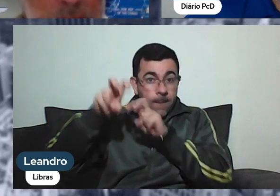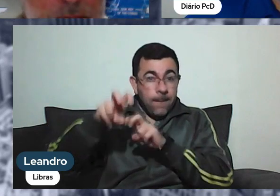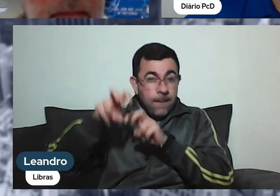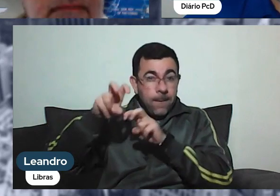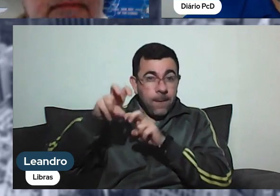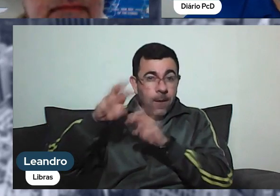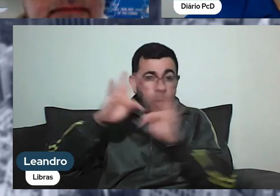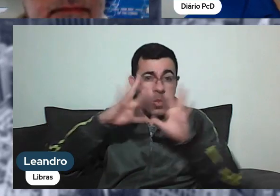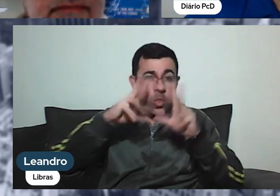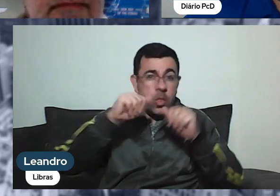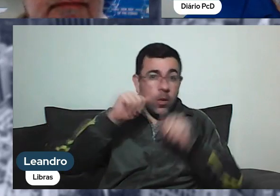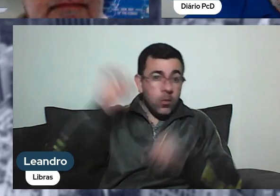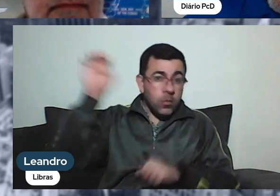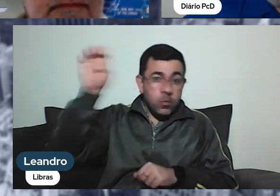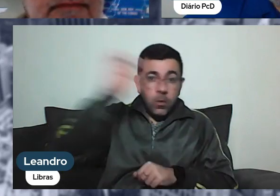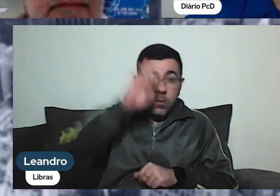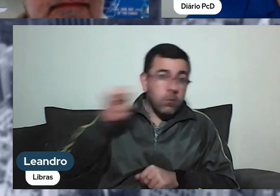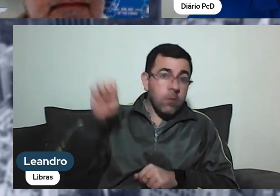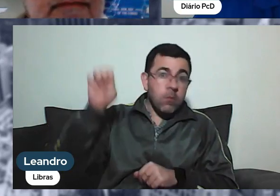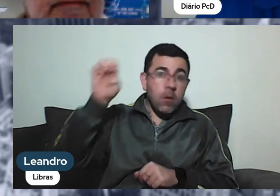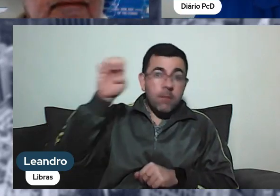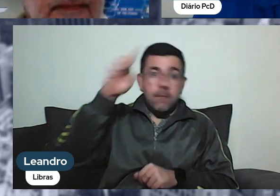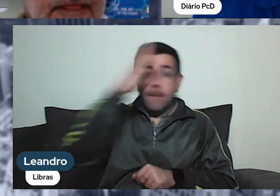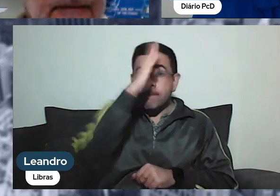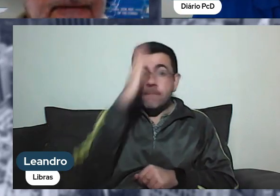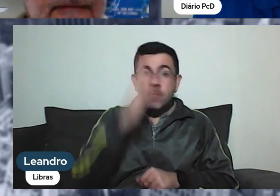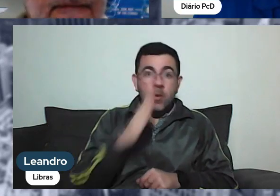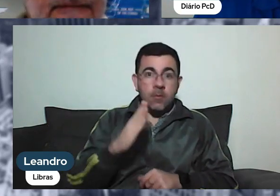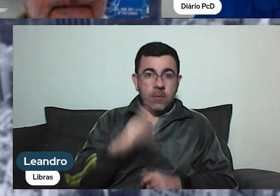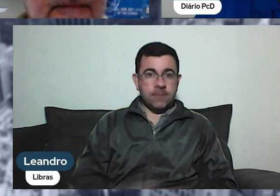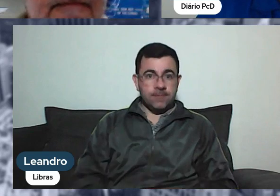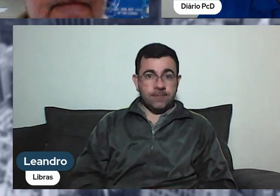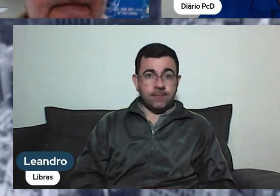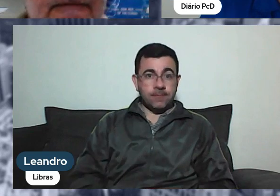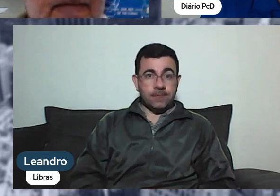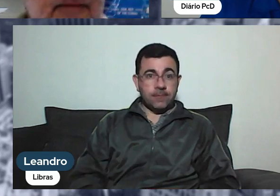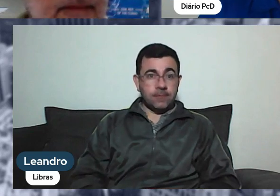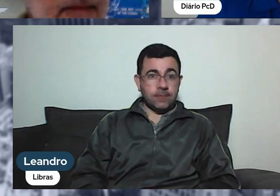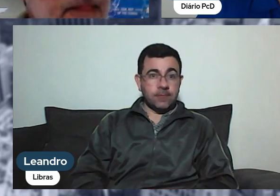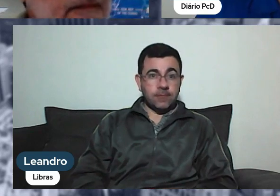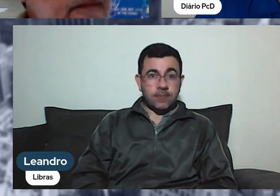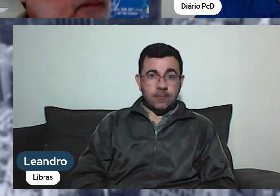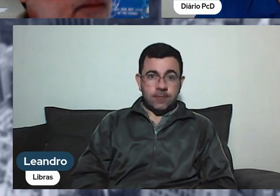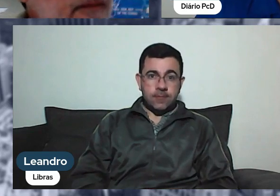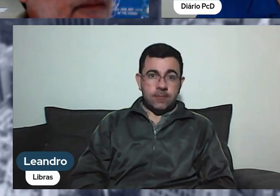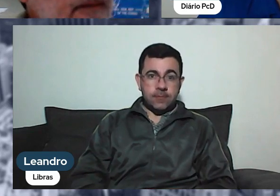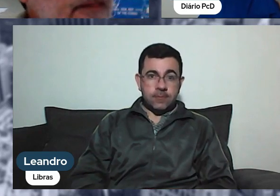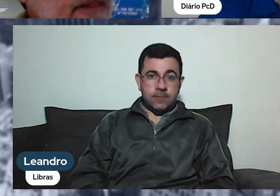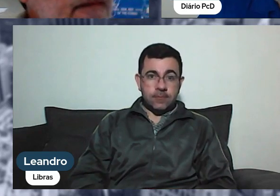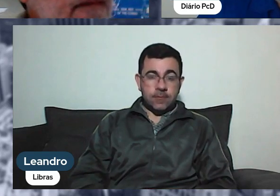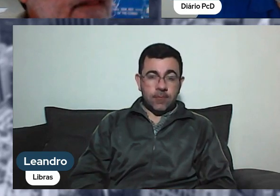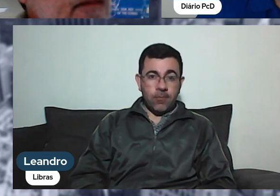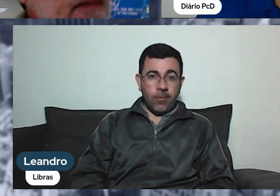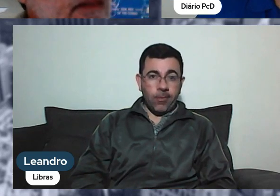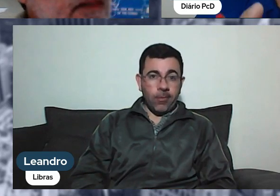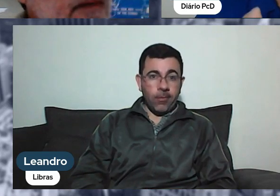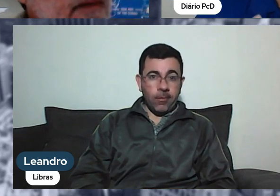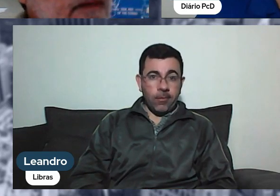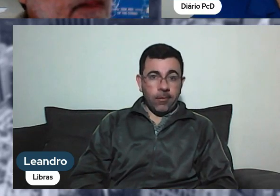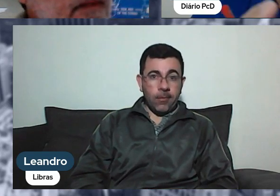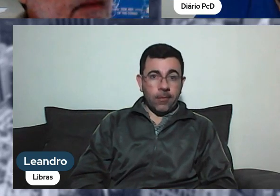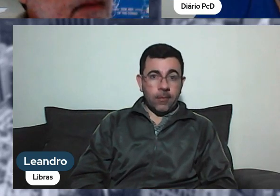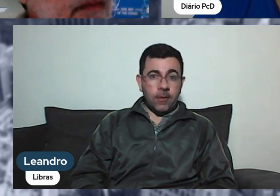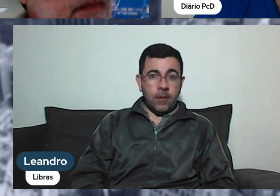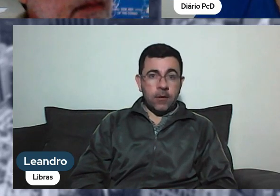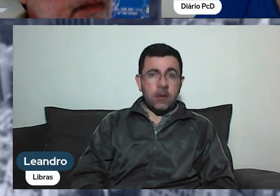brasileiros e do Distrito Federal. A partir do momento que você conseguiu fazer, criar este mailing, José Carlos, o que é que